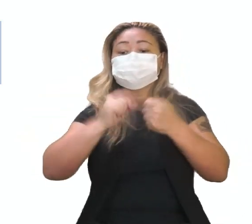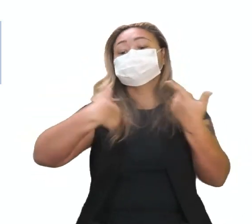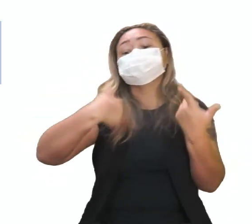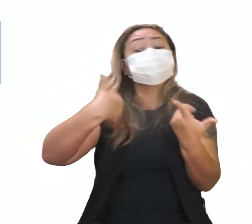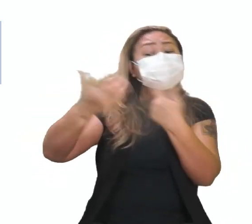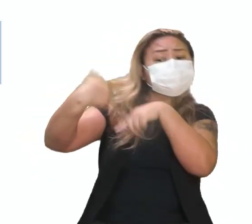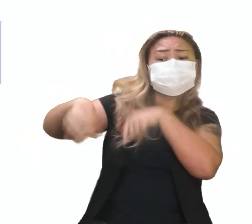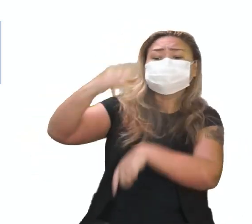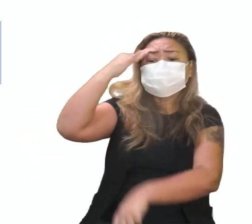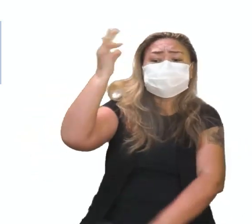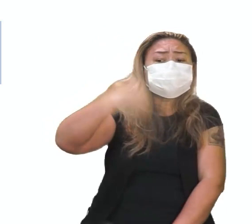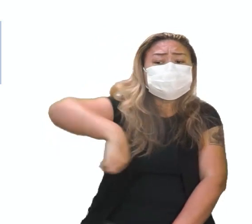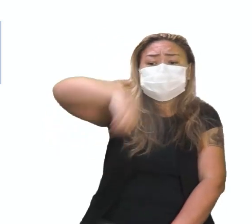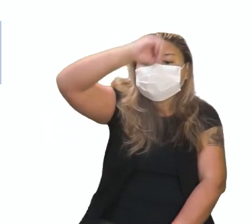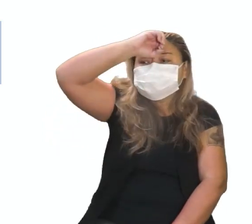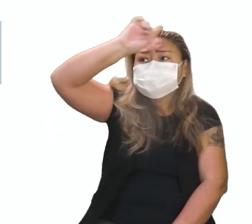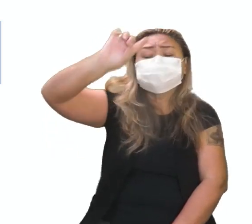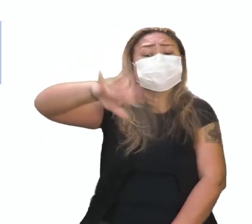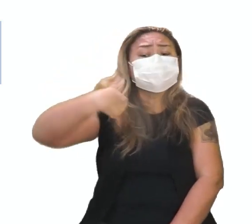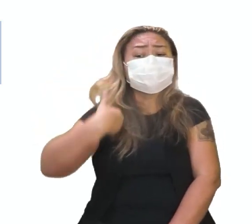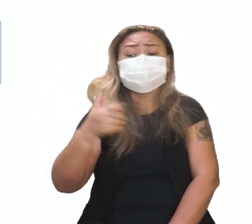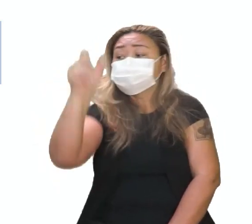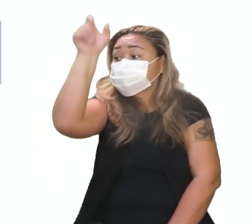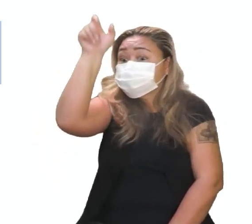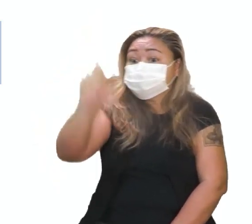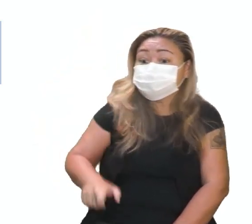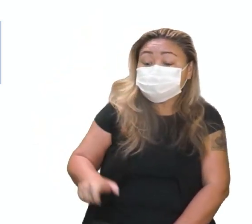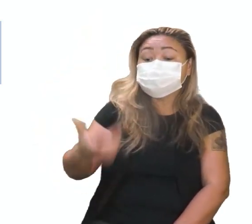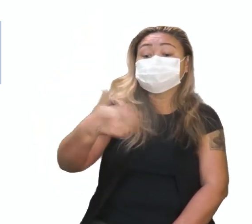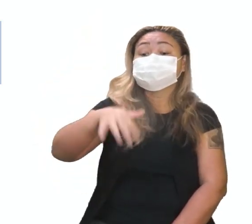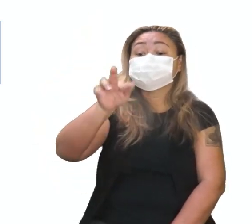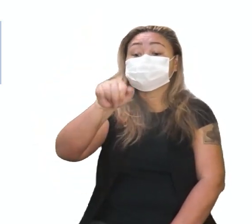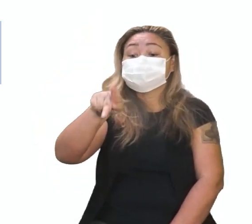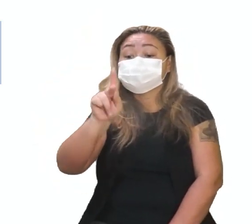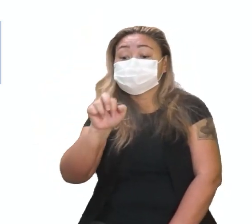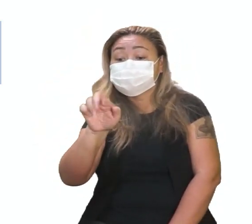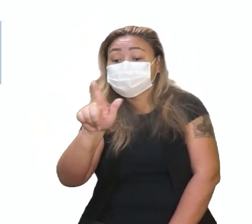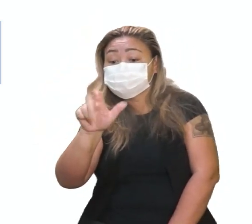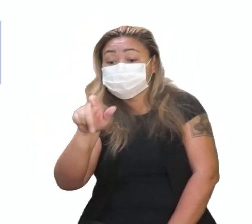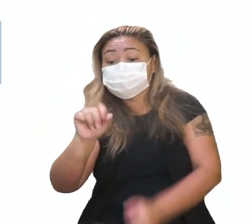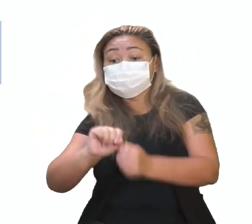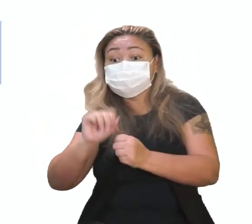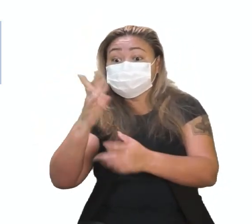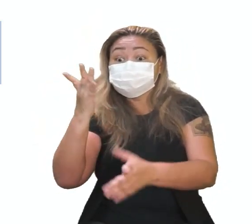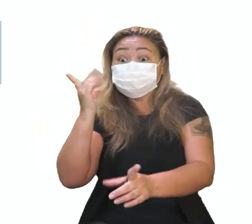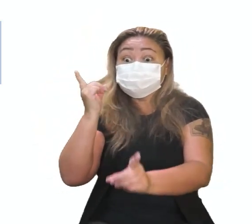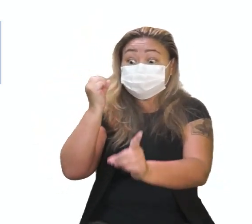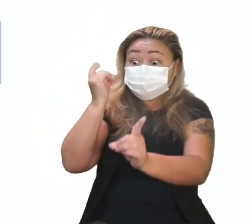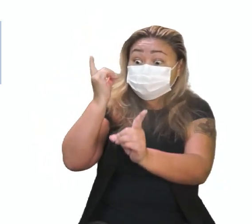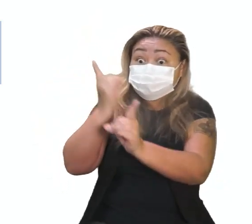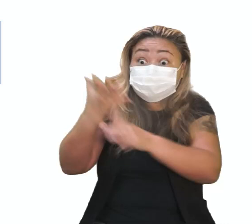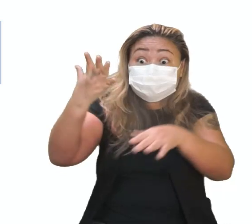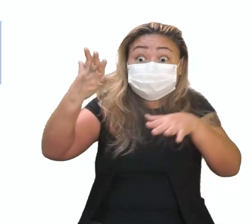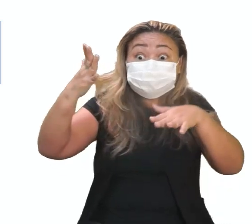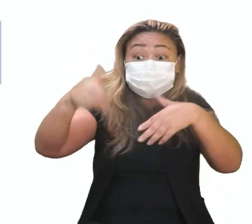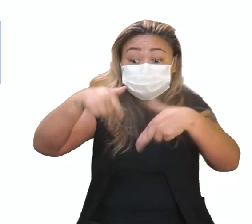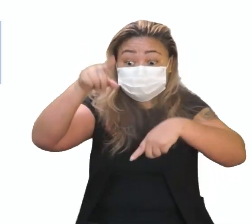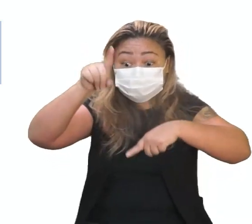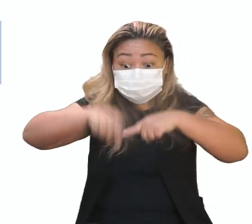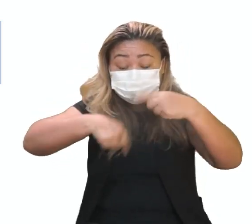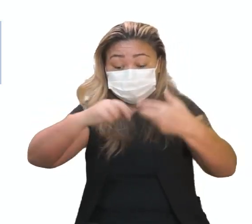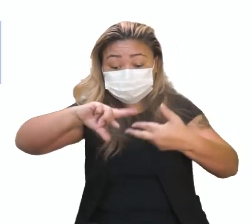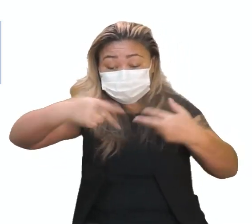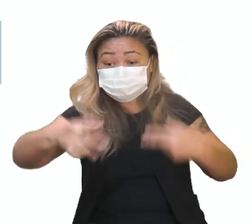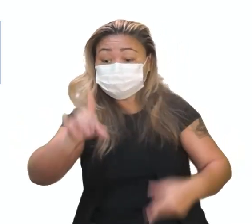compreensão. E aí veio uma personagem muito importante, que é a Rosalinda Franken, que fez a descoberta, então, desse material